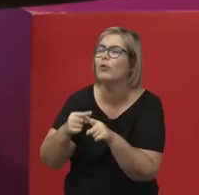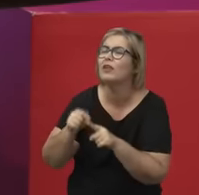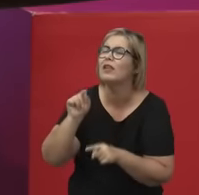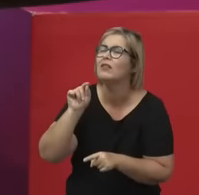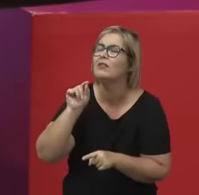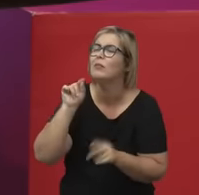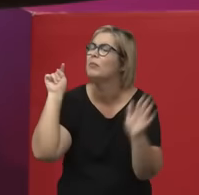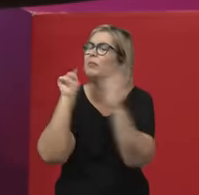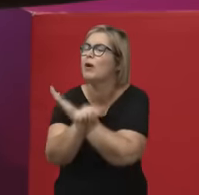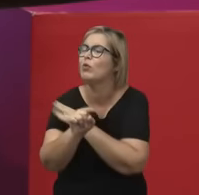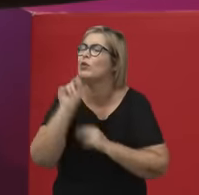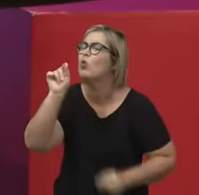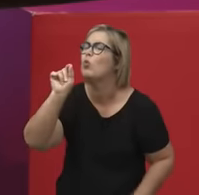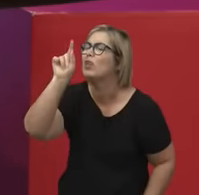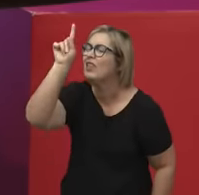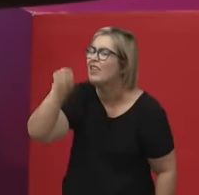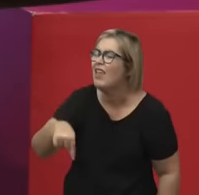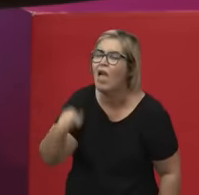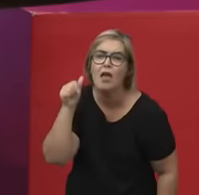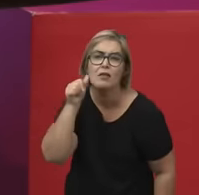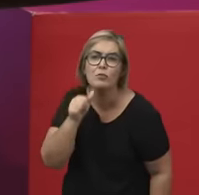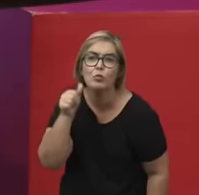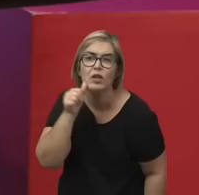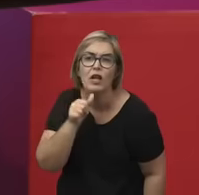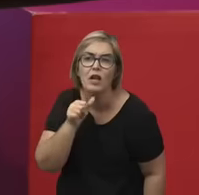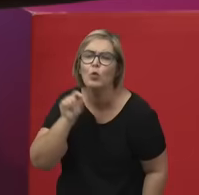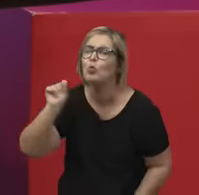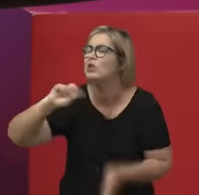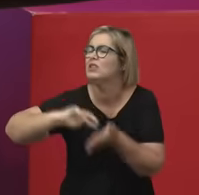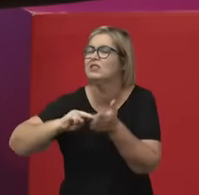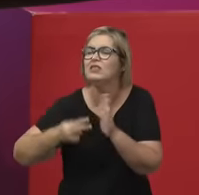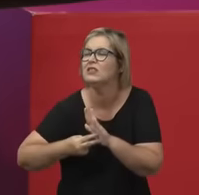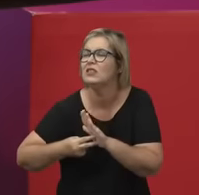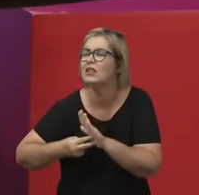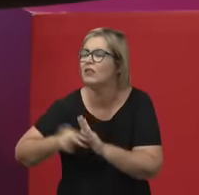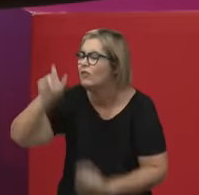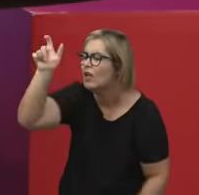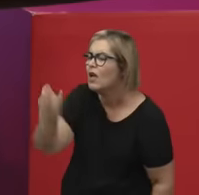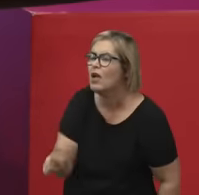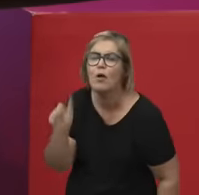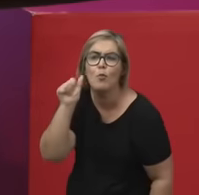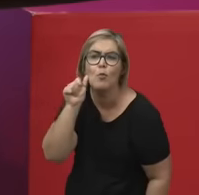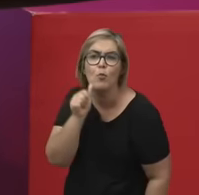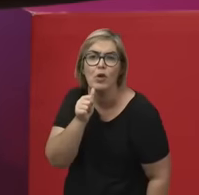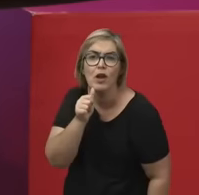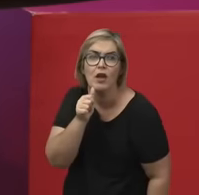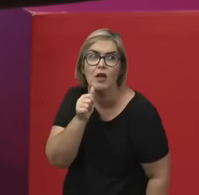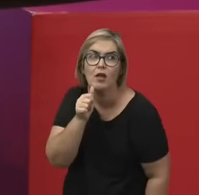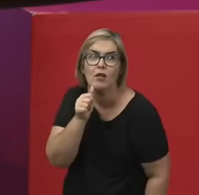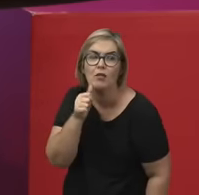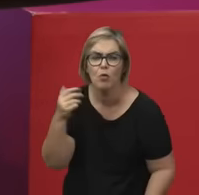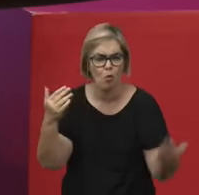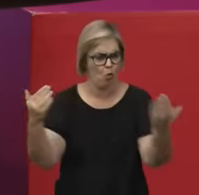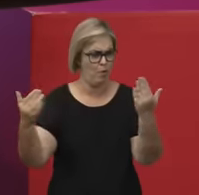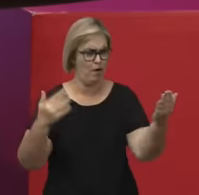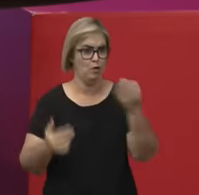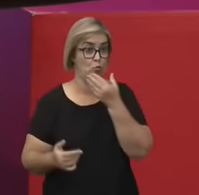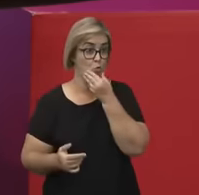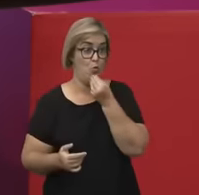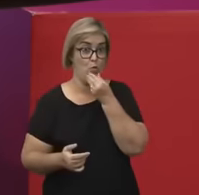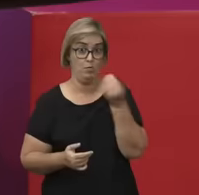Qual é a constituição? O que quer dizer ser mulher? Frente ao ser homem, e aí homem é universal,